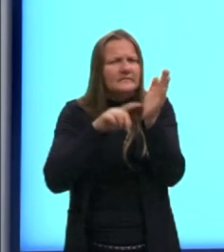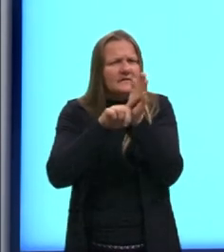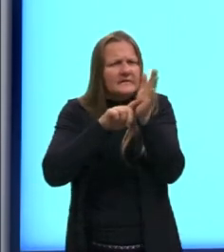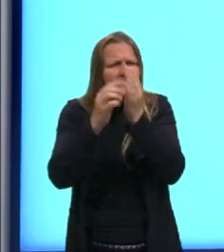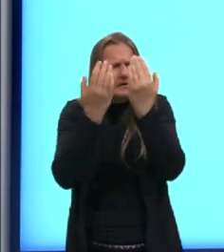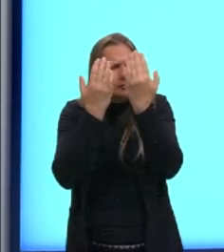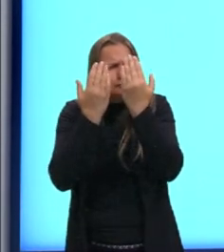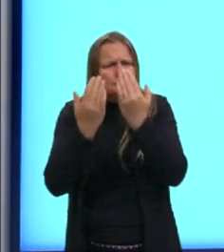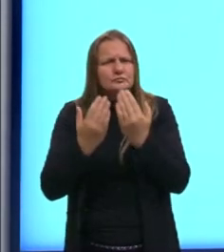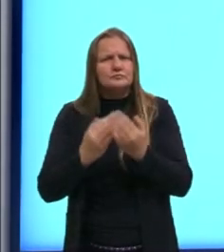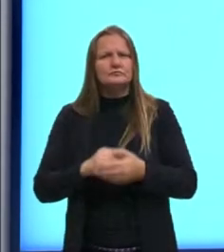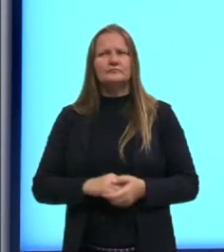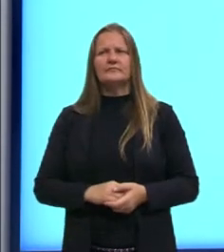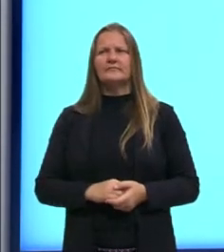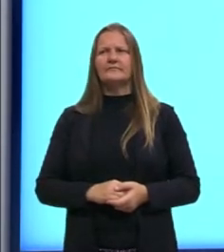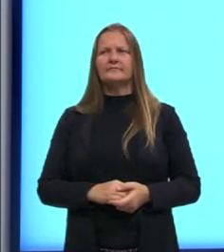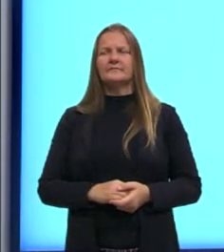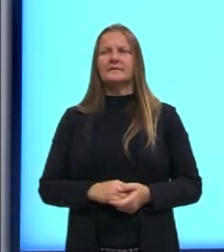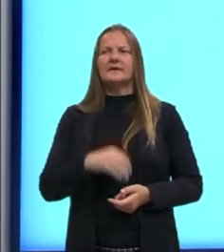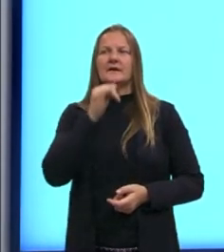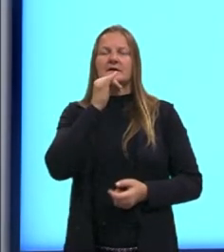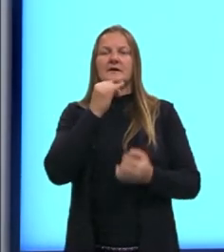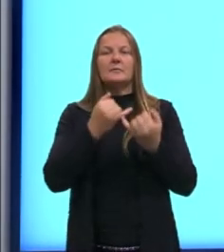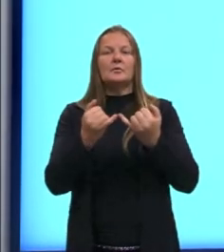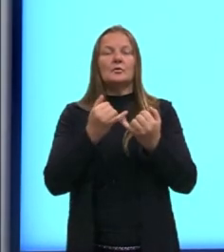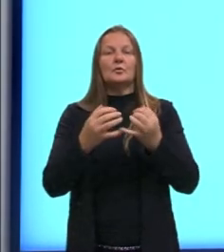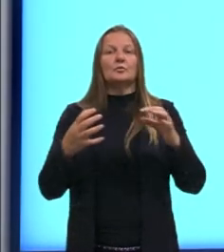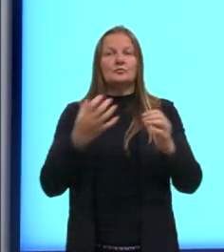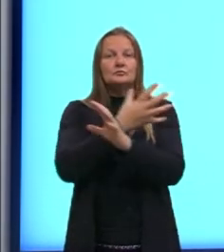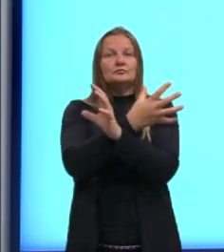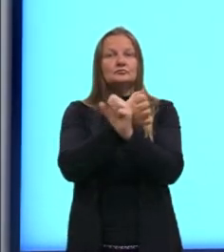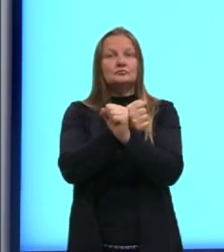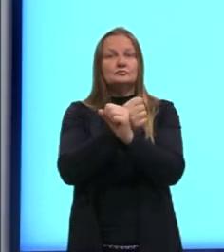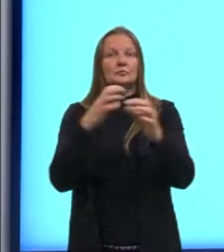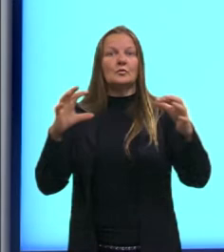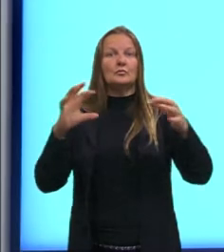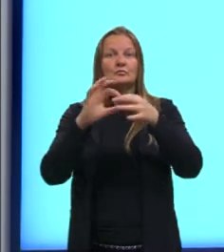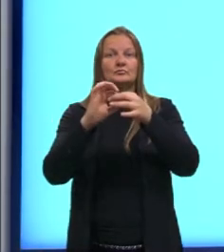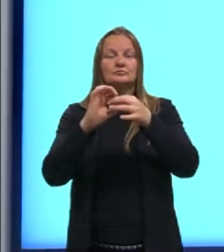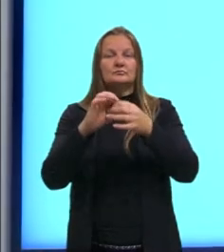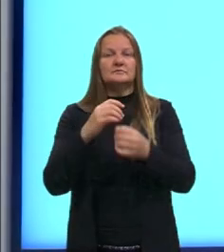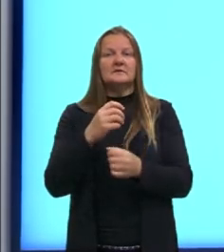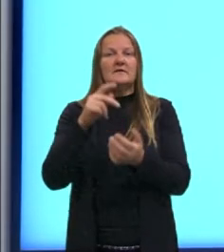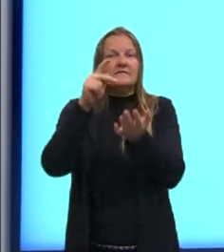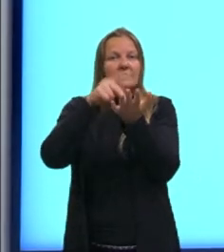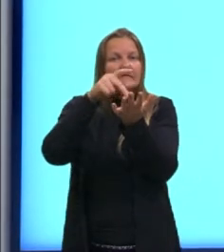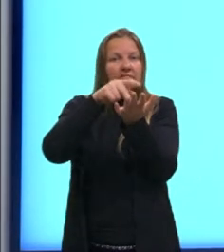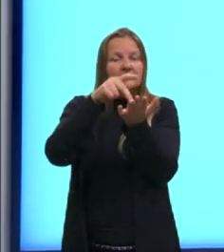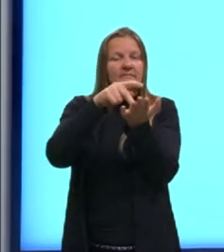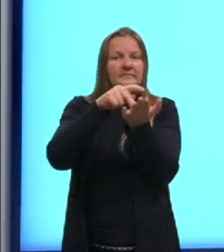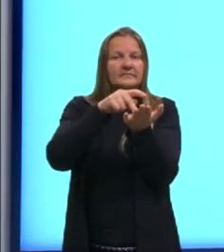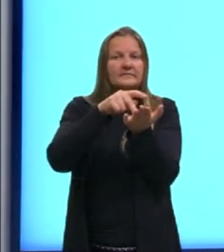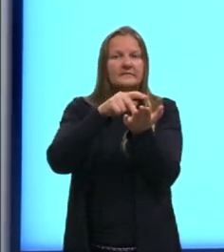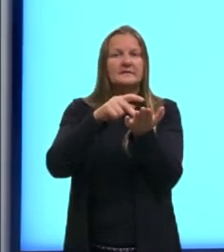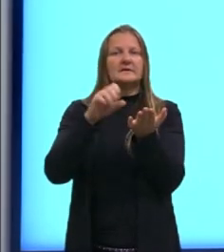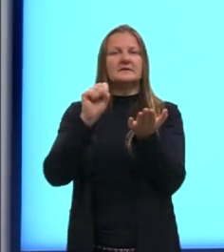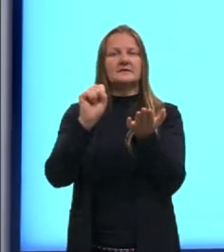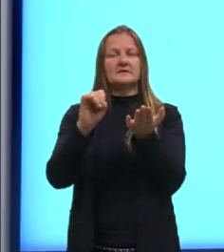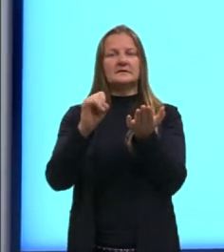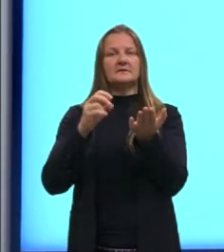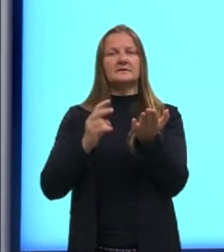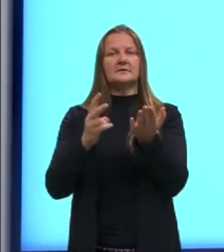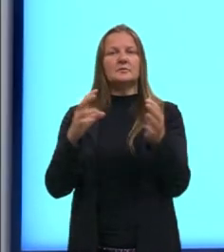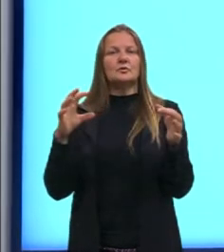nossa sentença. No caso da conjunção, ela só vai ser verdadeira, sempre que nós